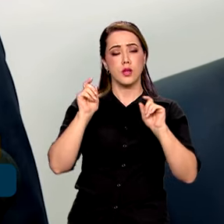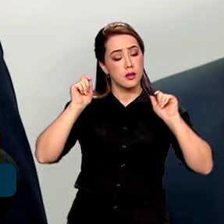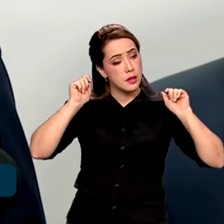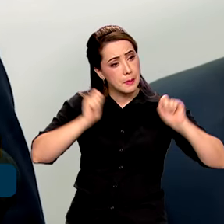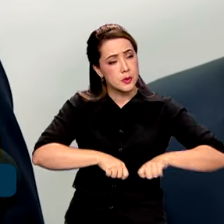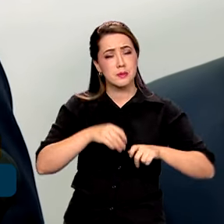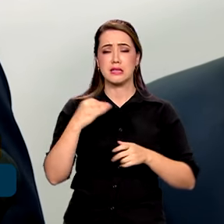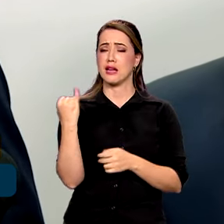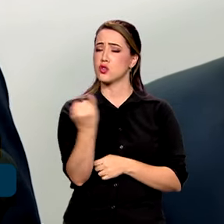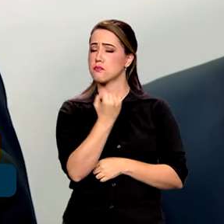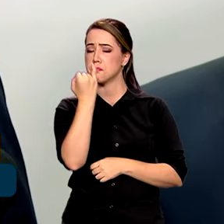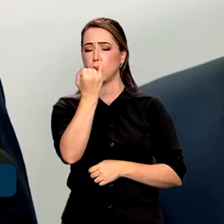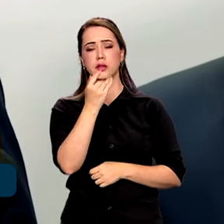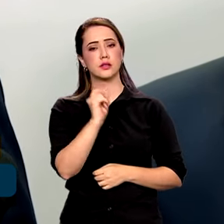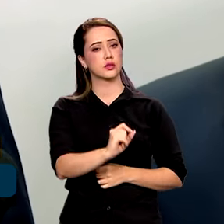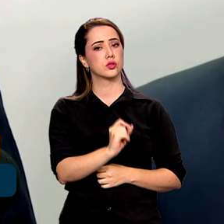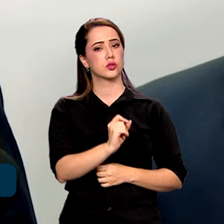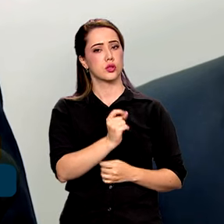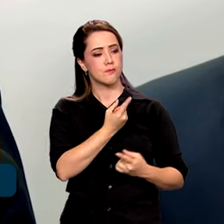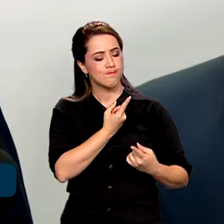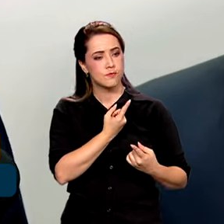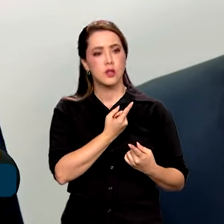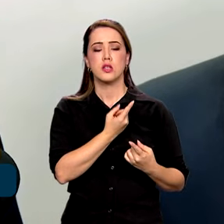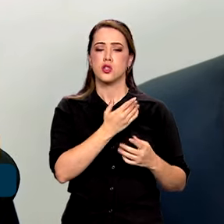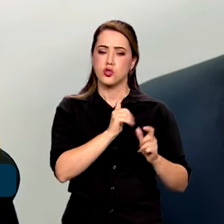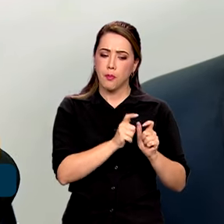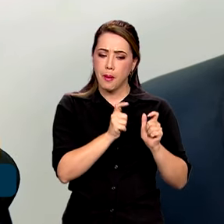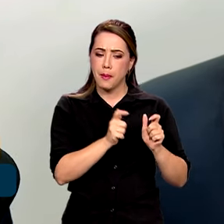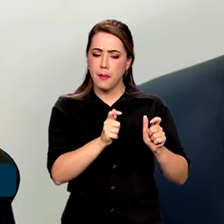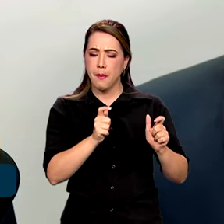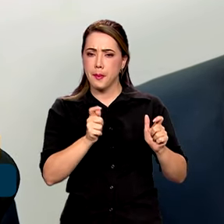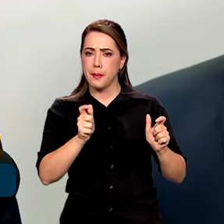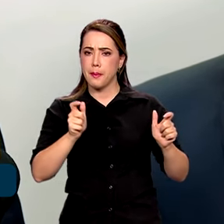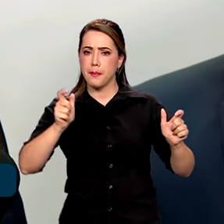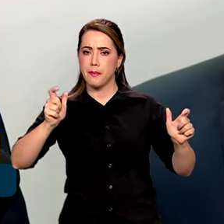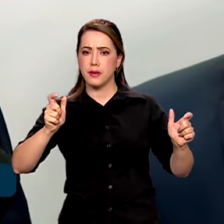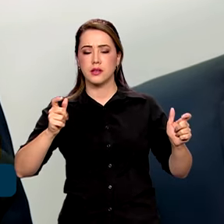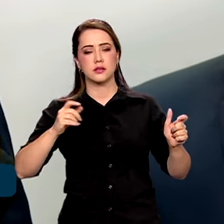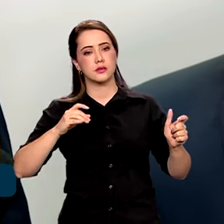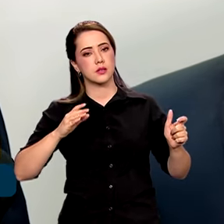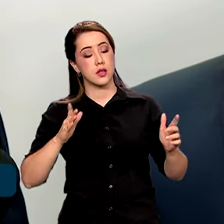extraordinário de crescer mais e gerar mais oportunidades.